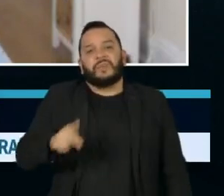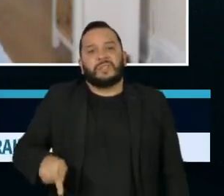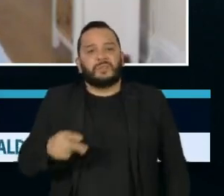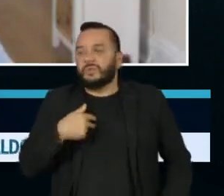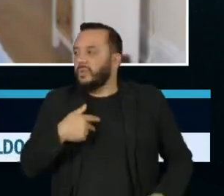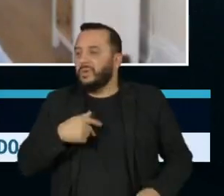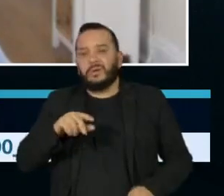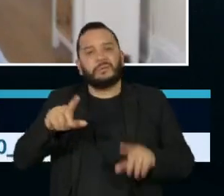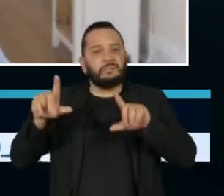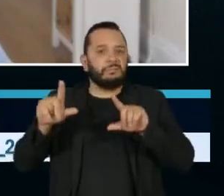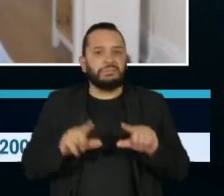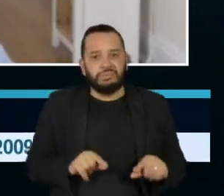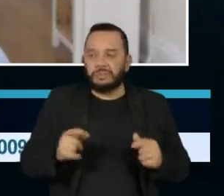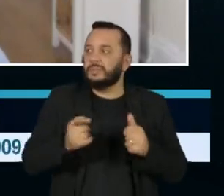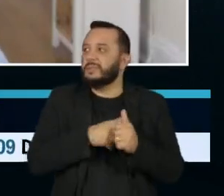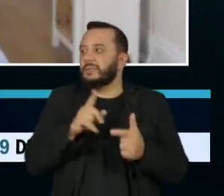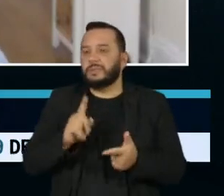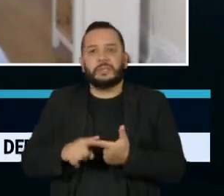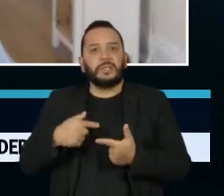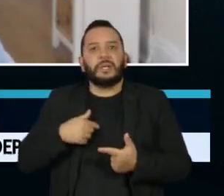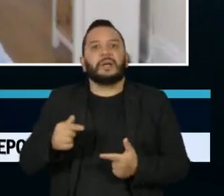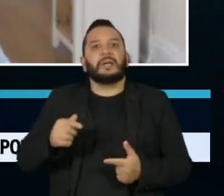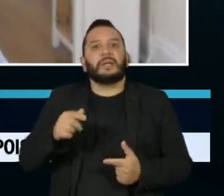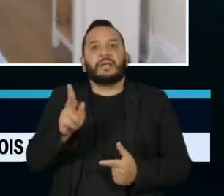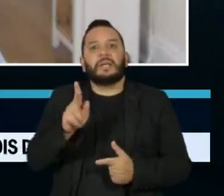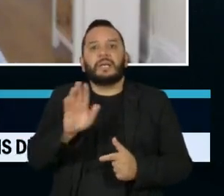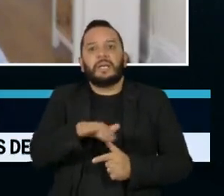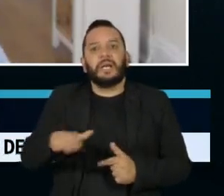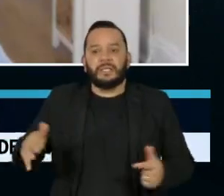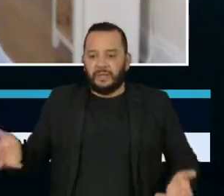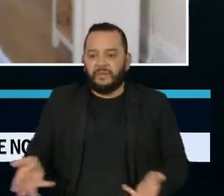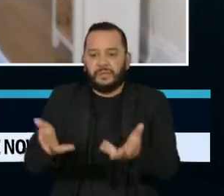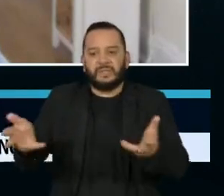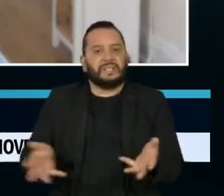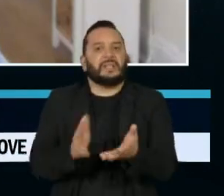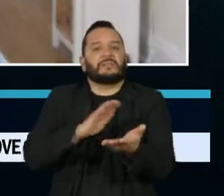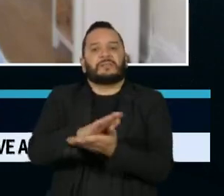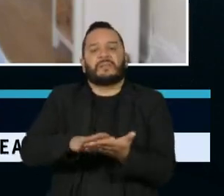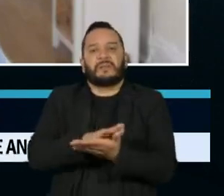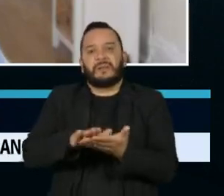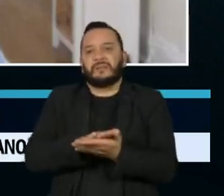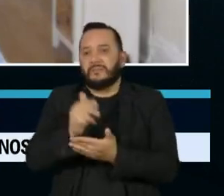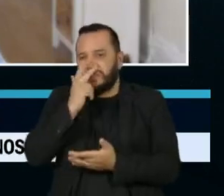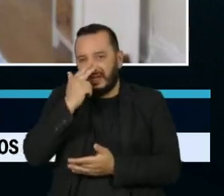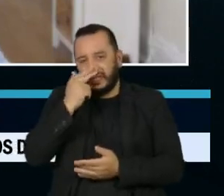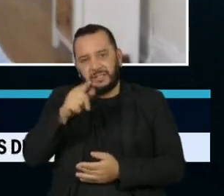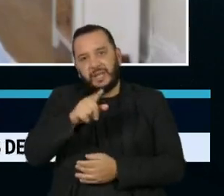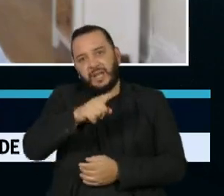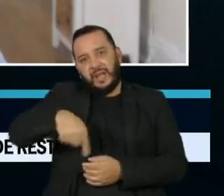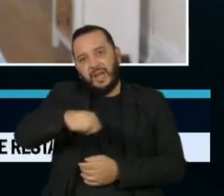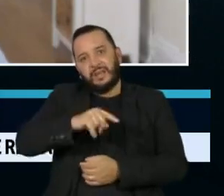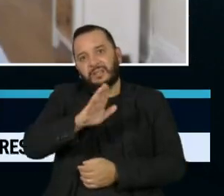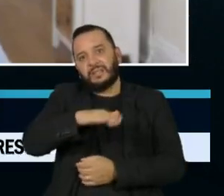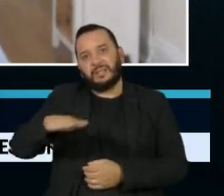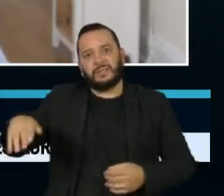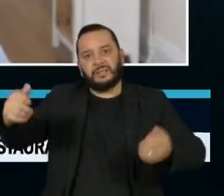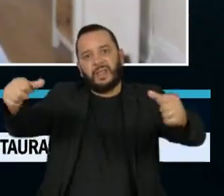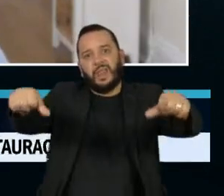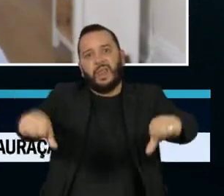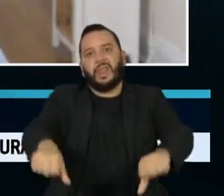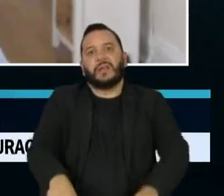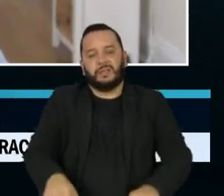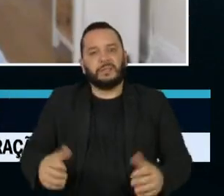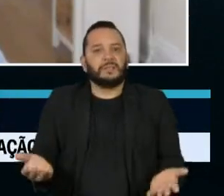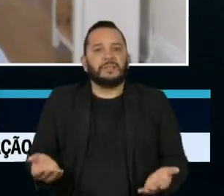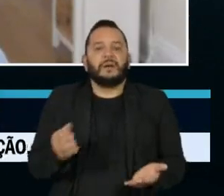uma realidade no dia a dia das crianças que é muito pior do que elas merecem, do que é o direito delas de ter, que é uma